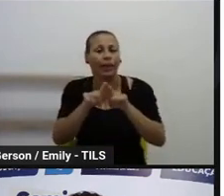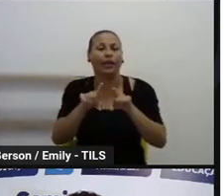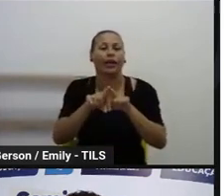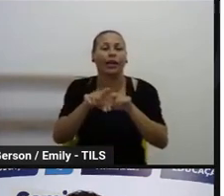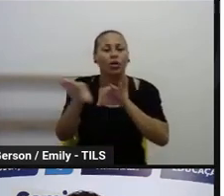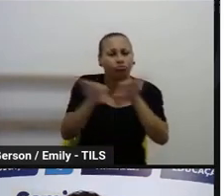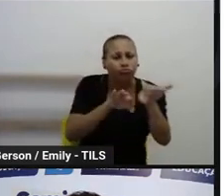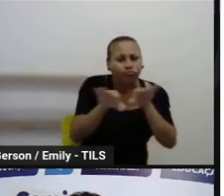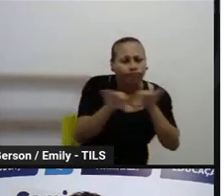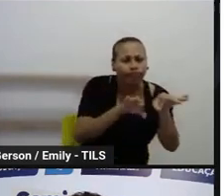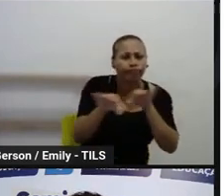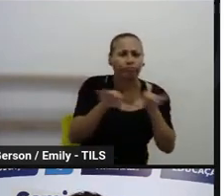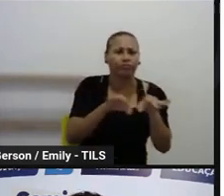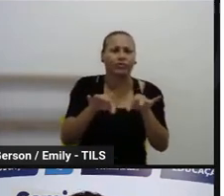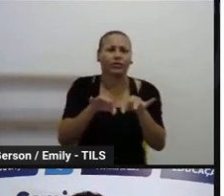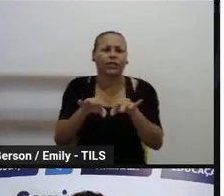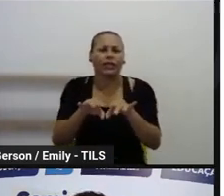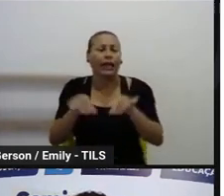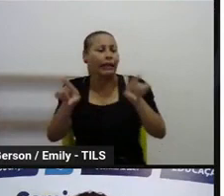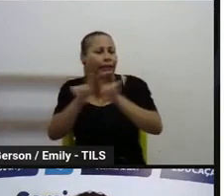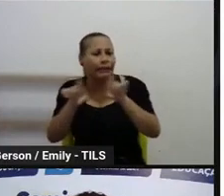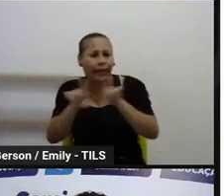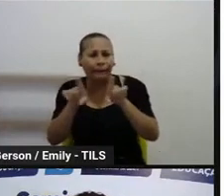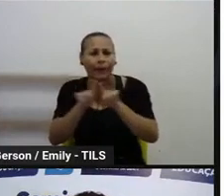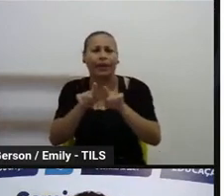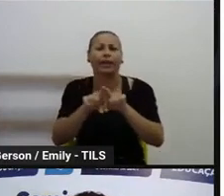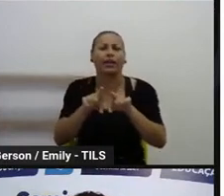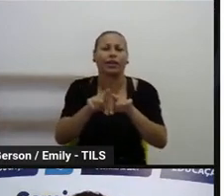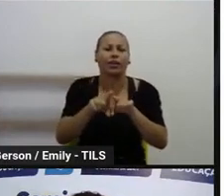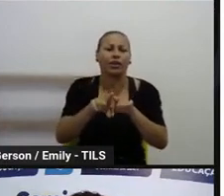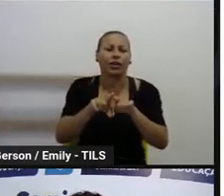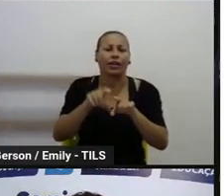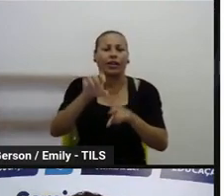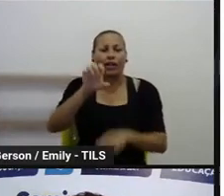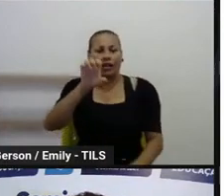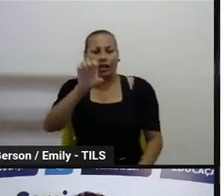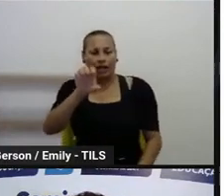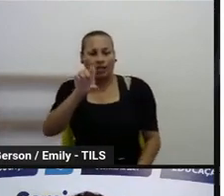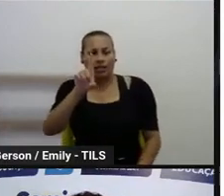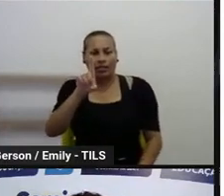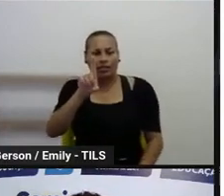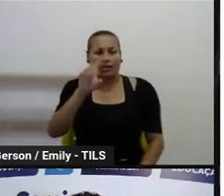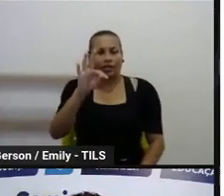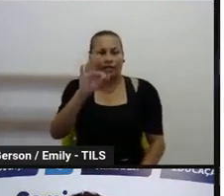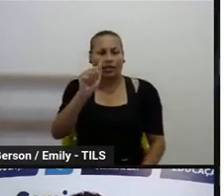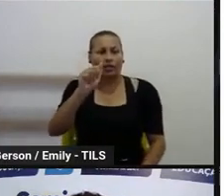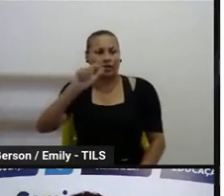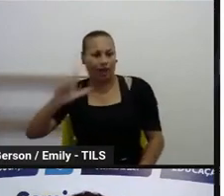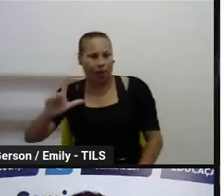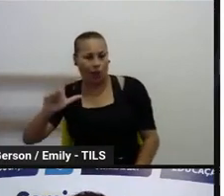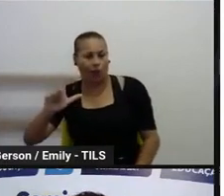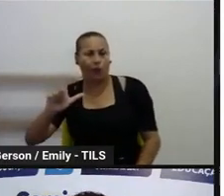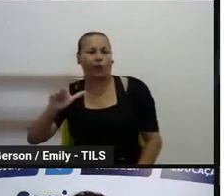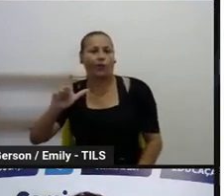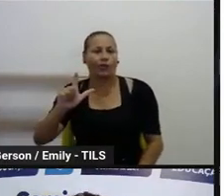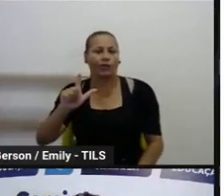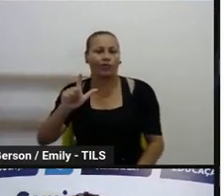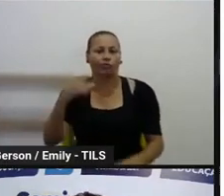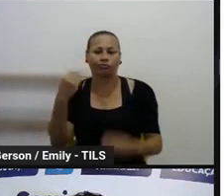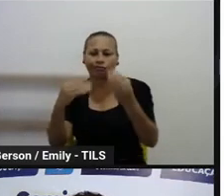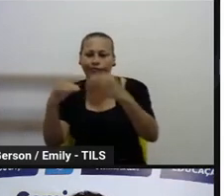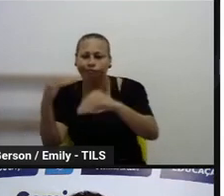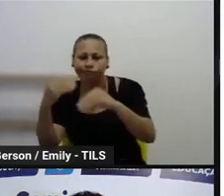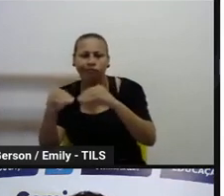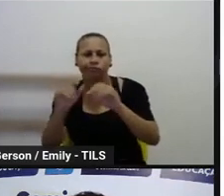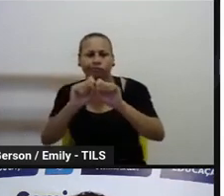né, que eu falei que o edital vai, a gente vai republicar agora que vamos continuar com